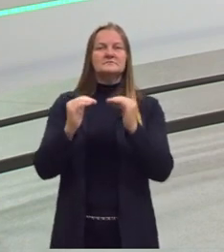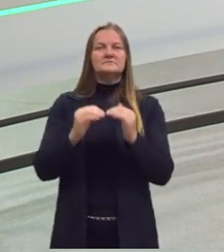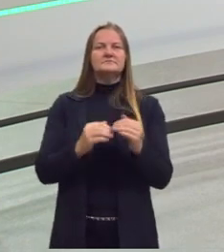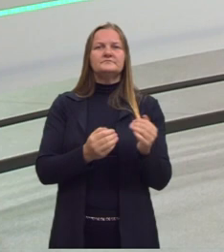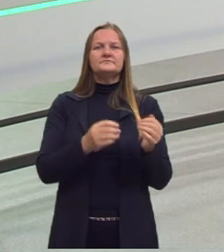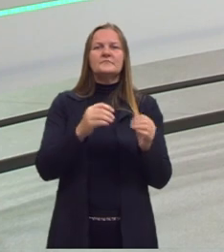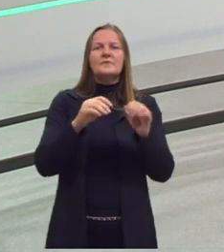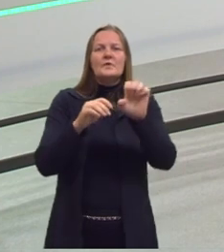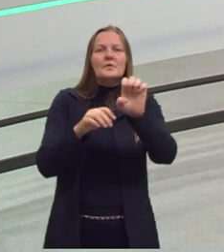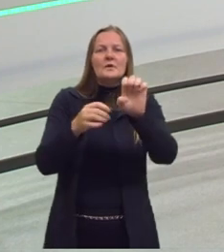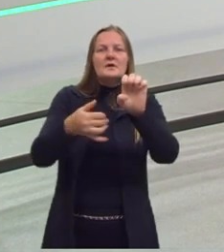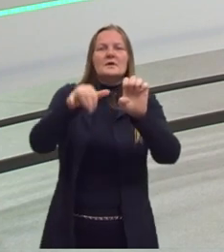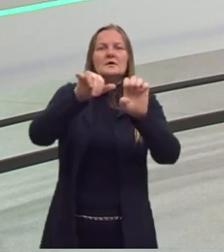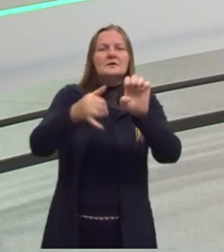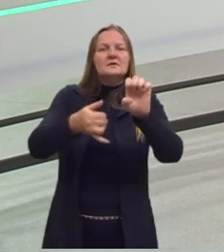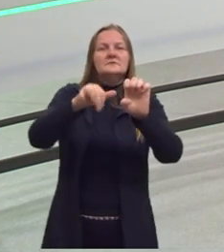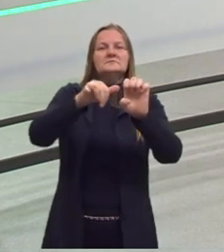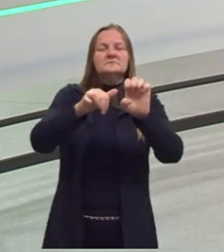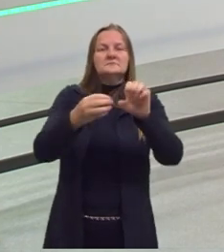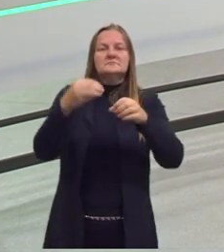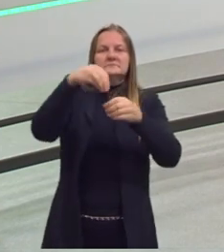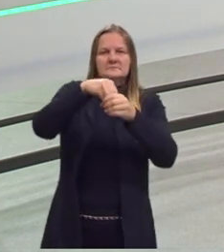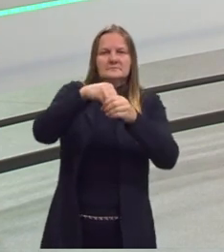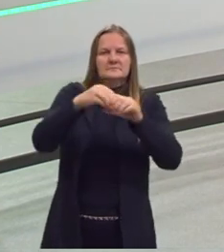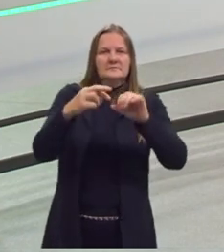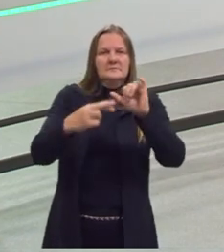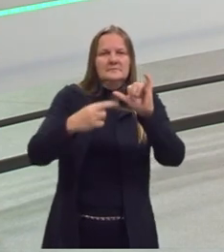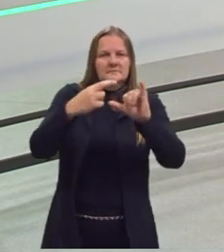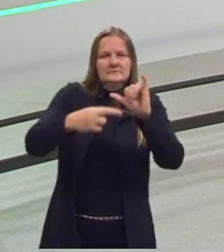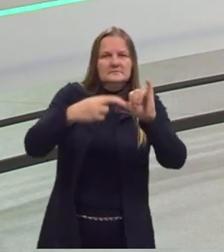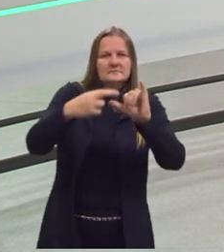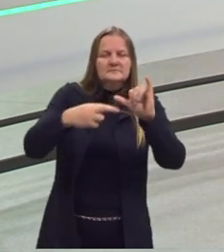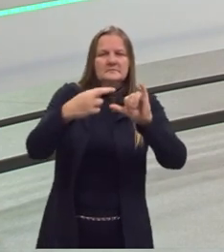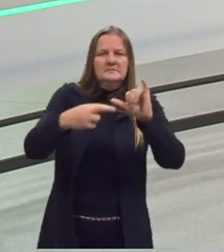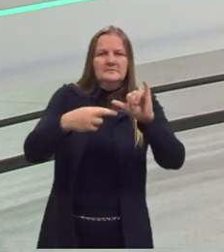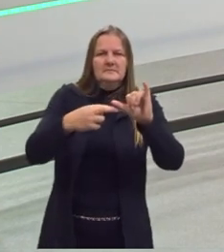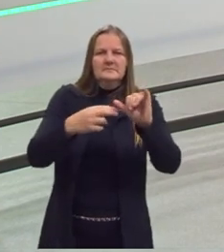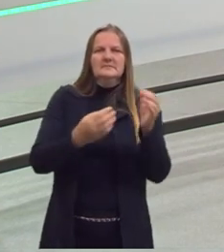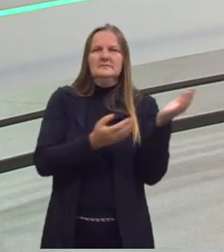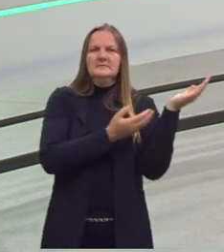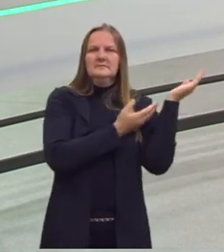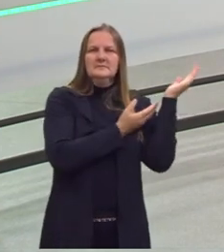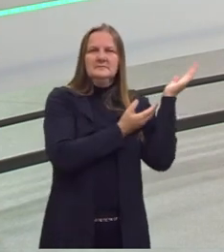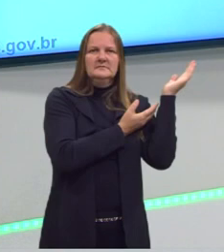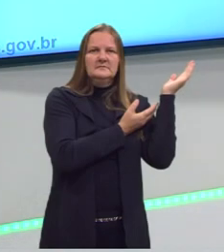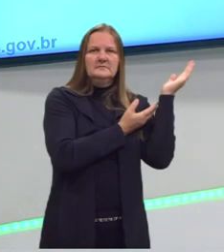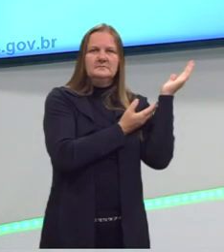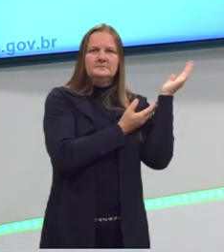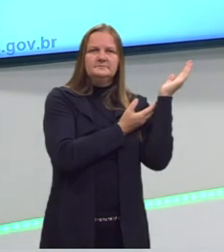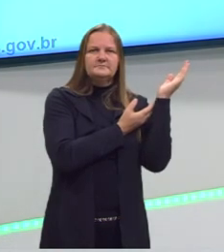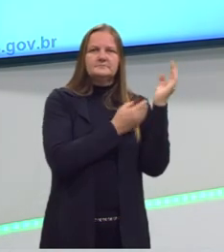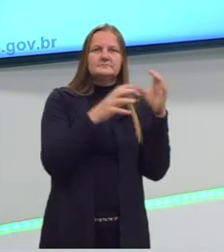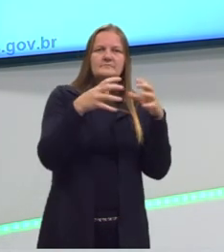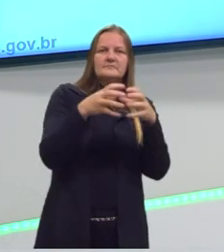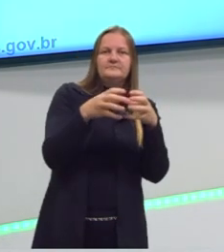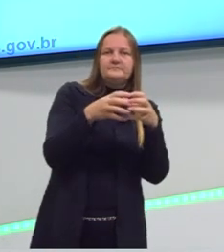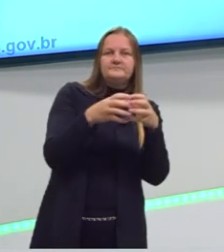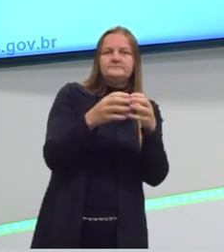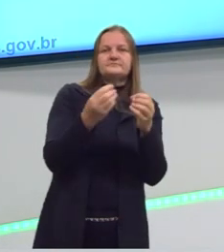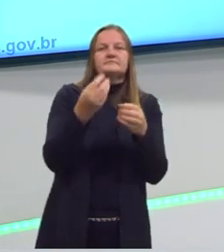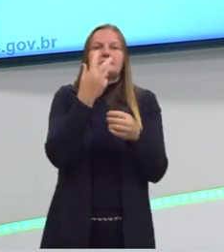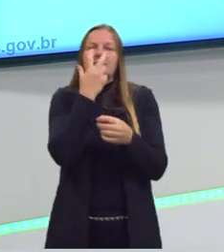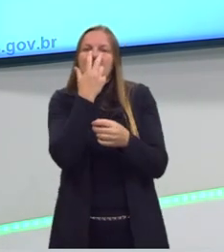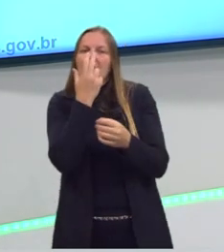né? Os elementos químicos que estão presentes no lado dos reagentes, eles têm que estar